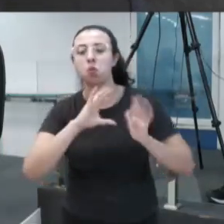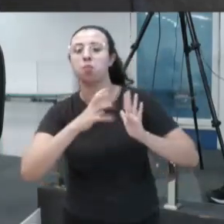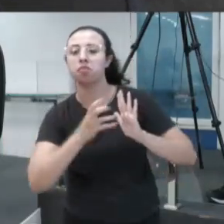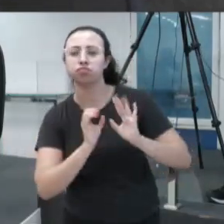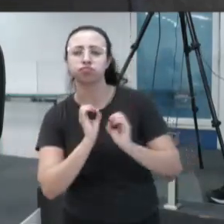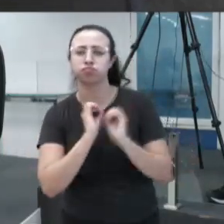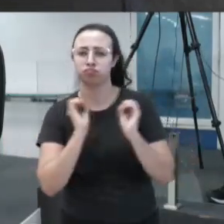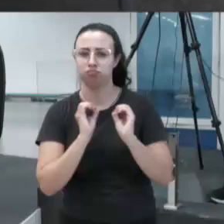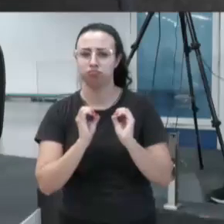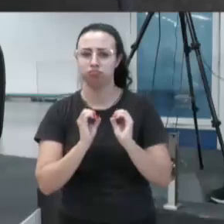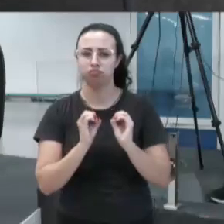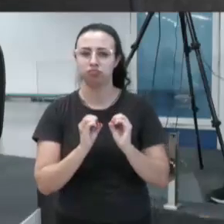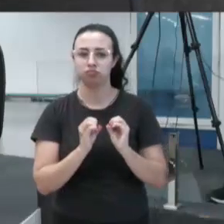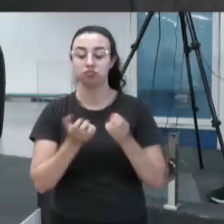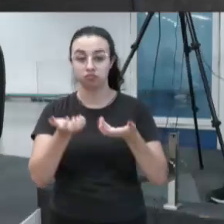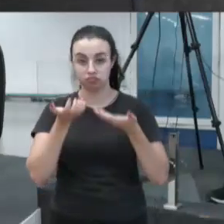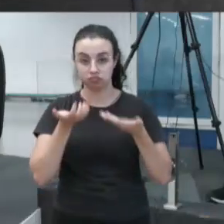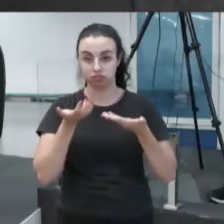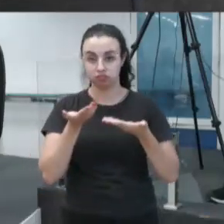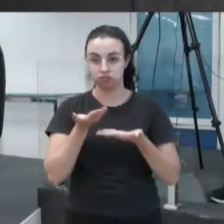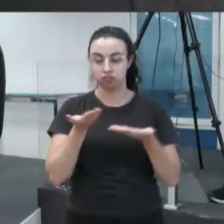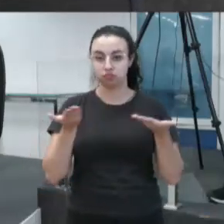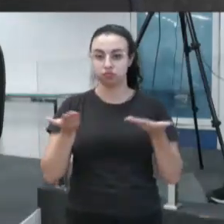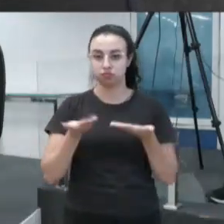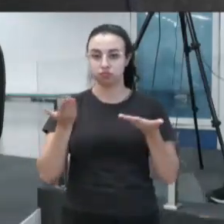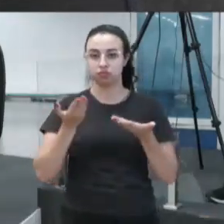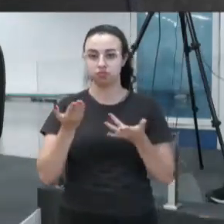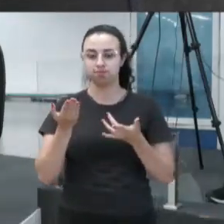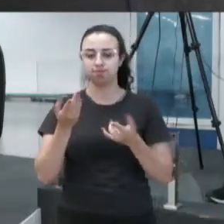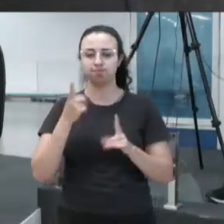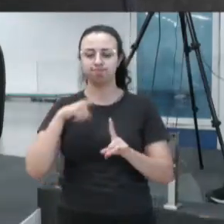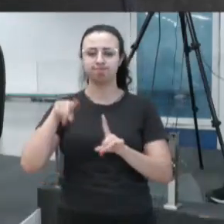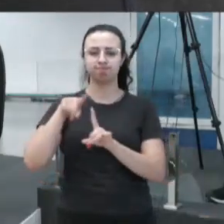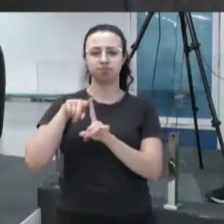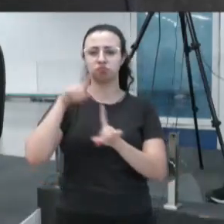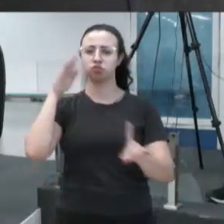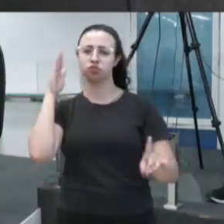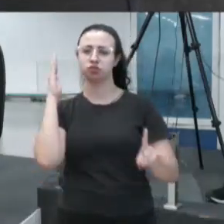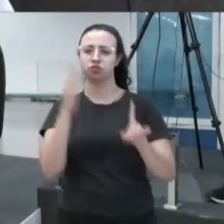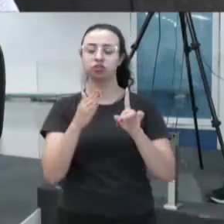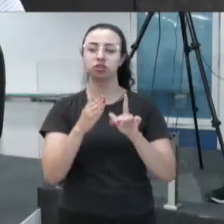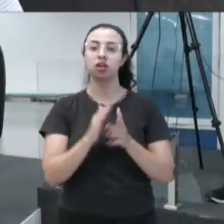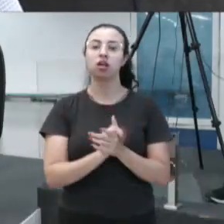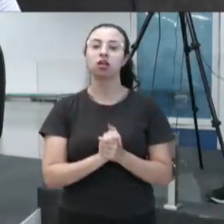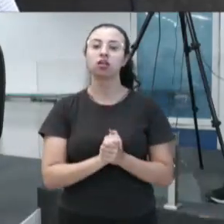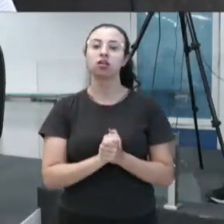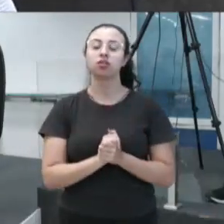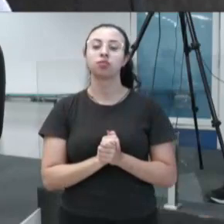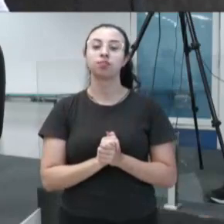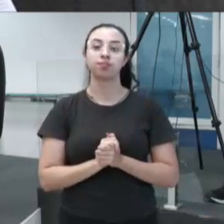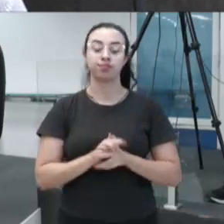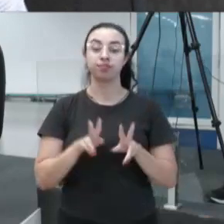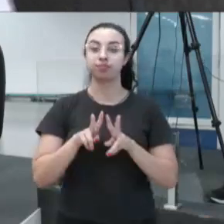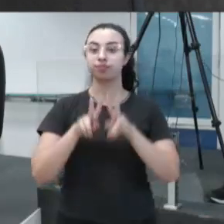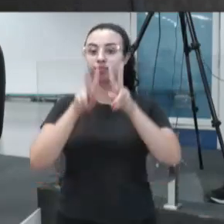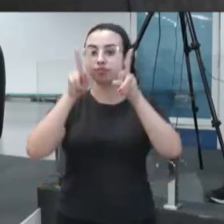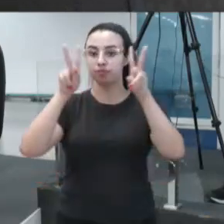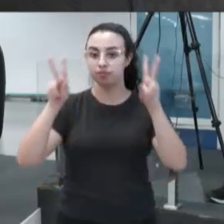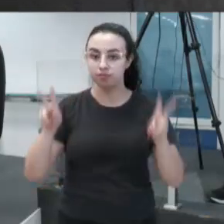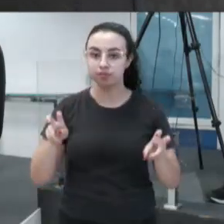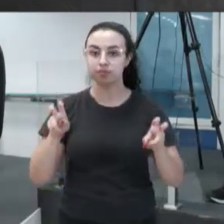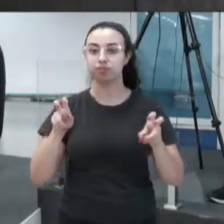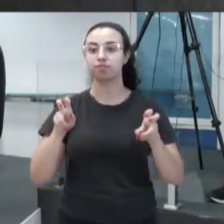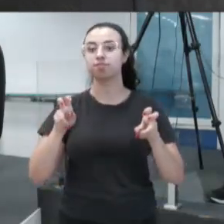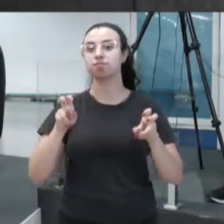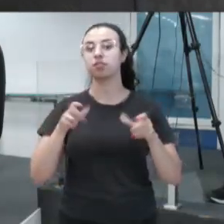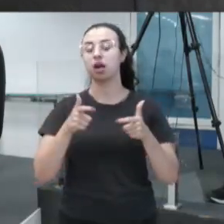Bom, senhor presidente, eu quero que hoje, e direto ao ponto, sobre um assunto que promoveu profunda